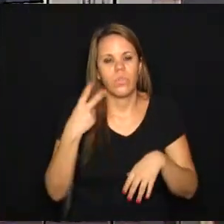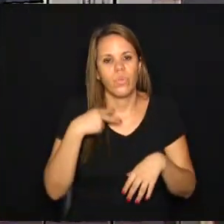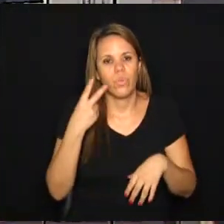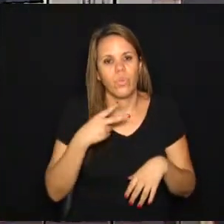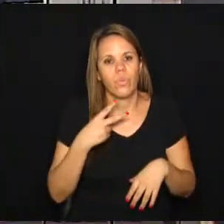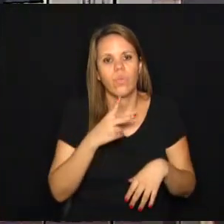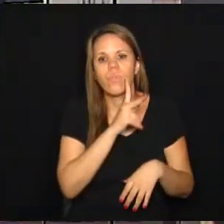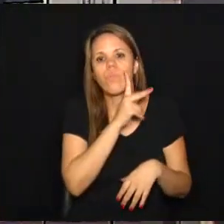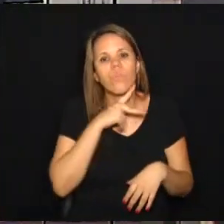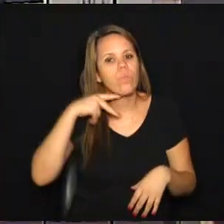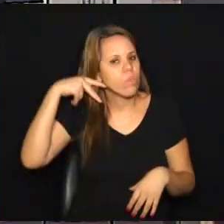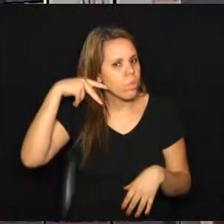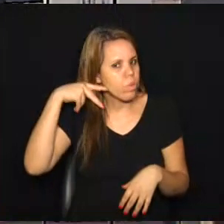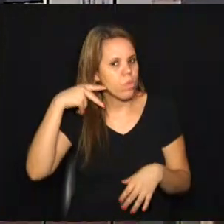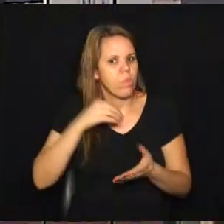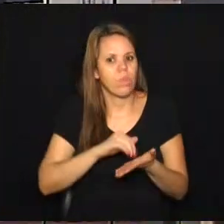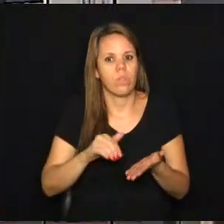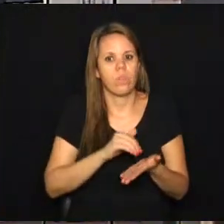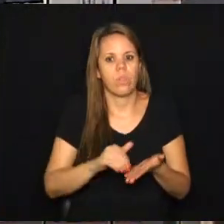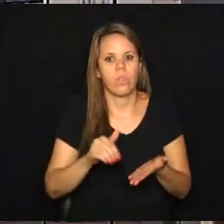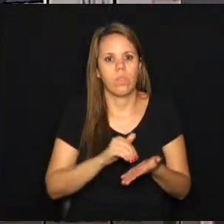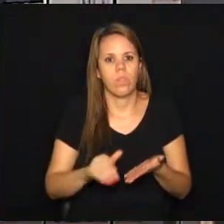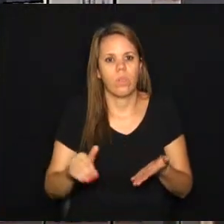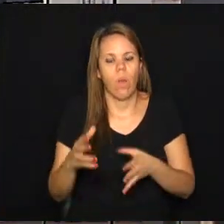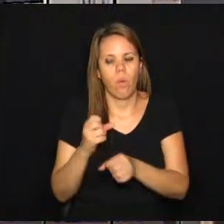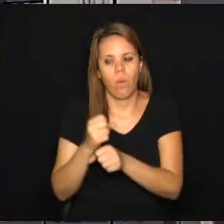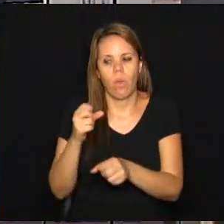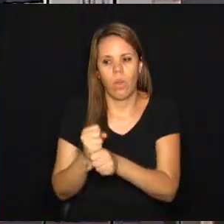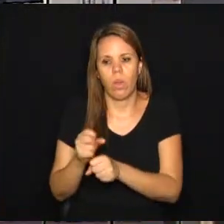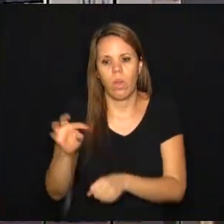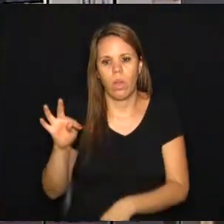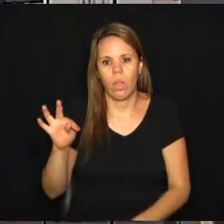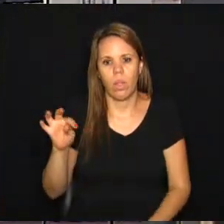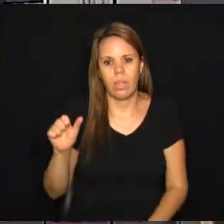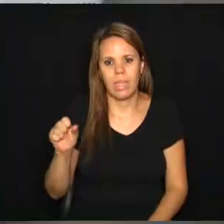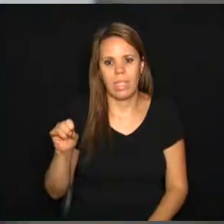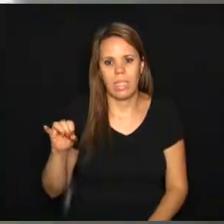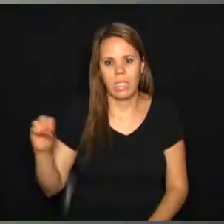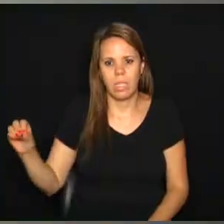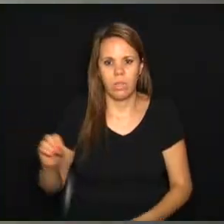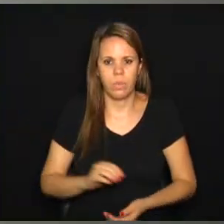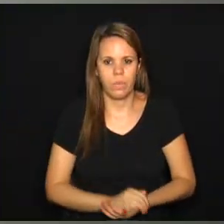Permínio Monteiro e ao secretário municipal de Finanças, o Tarcísio Galvão.